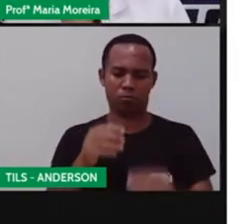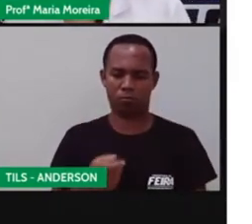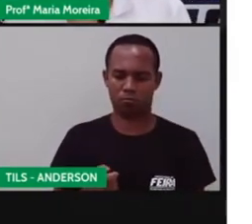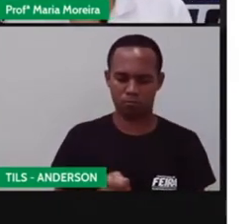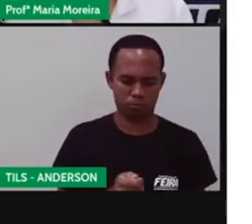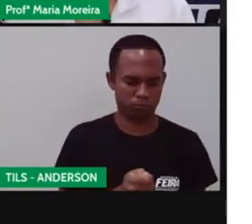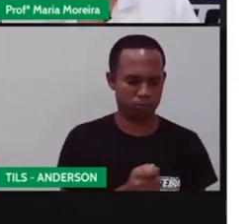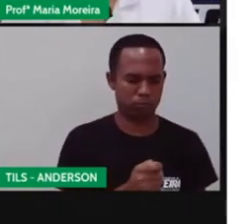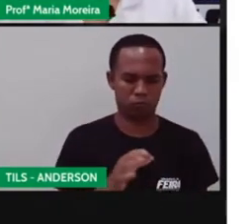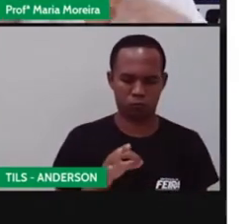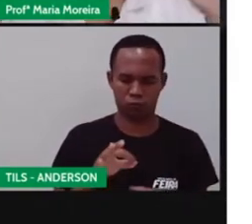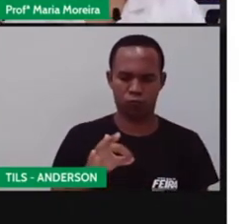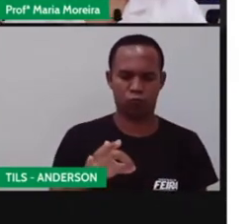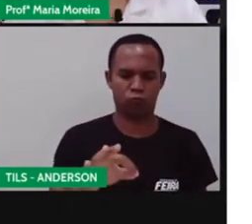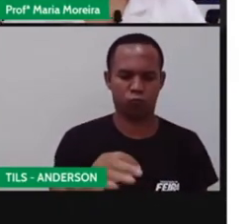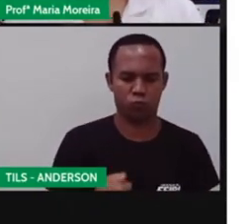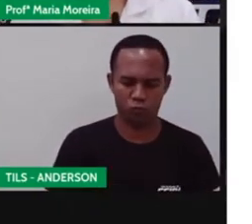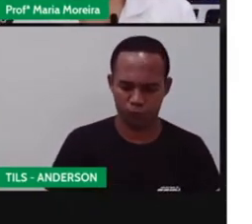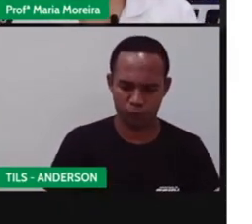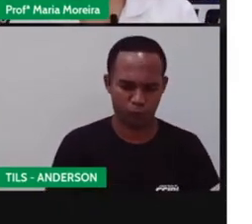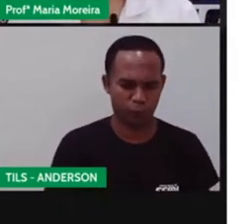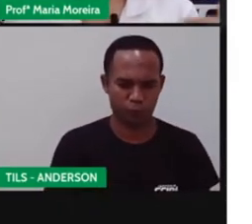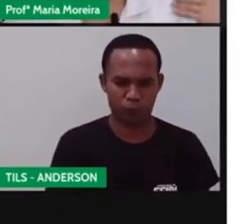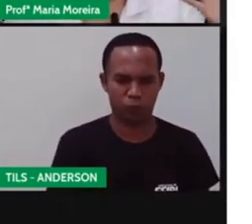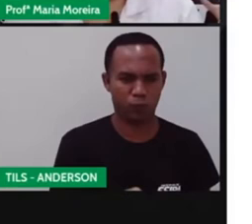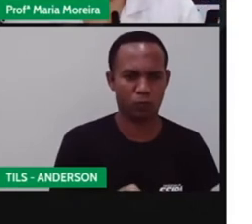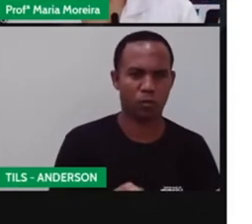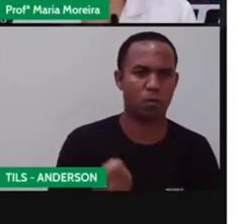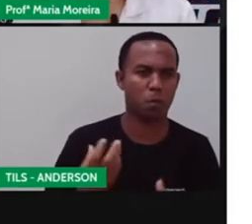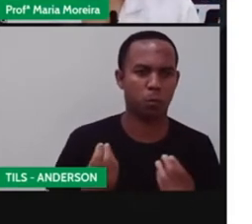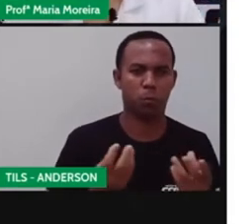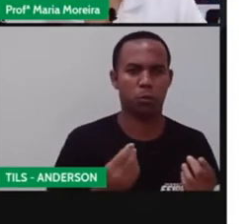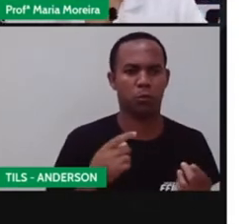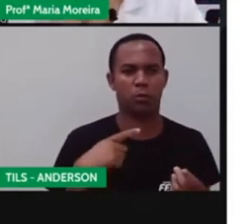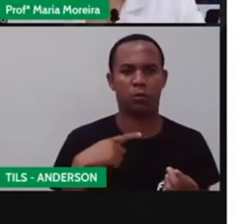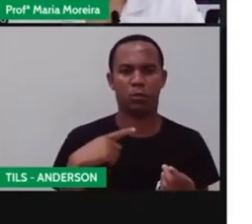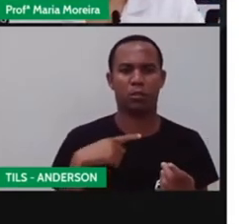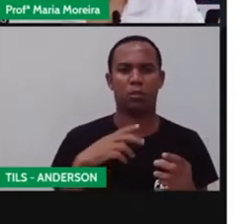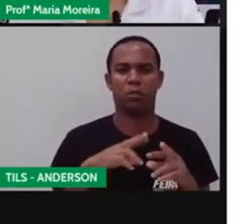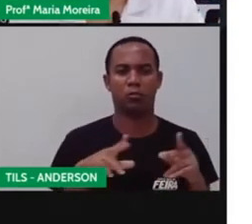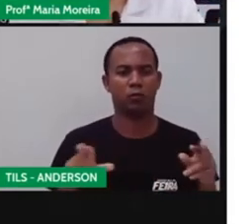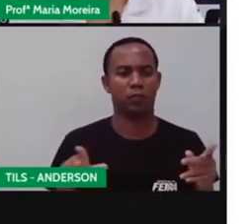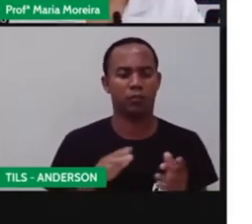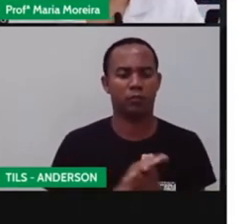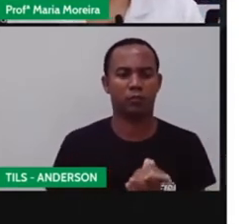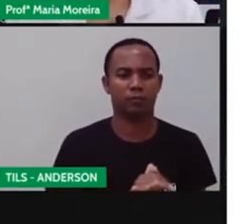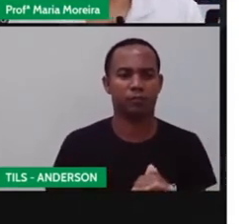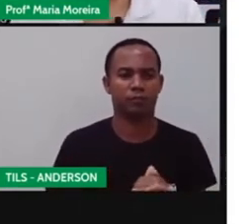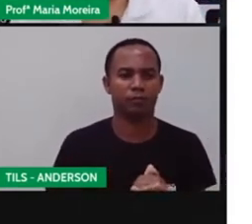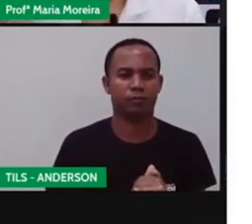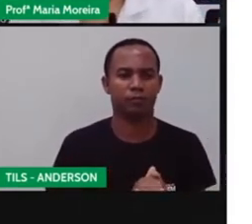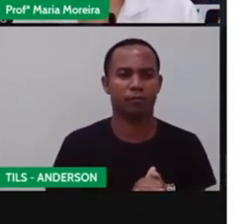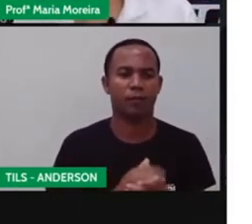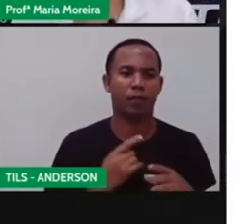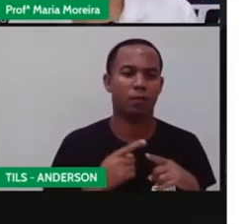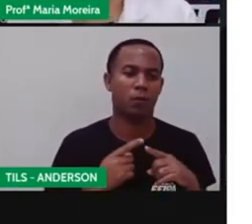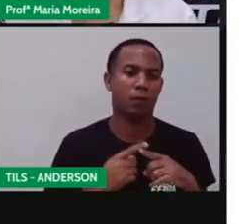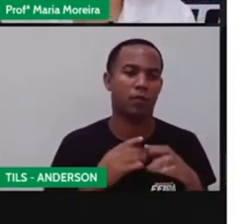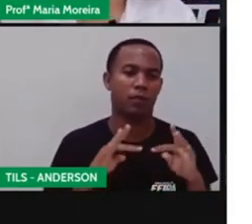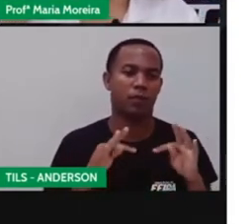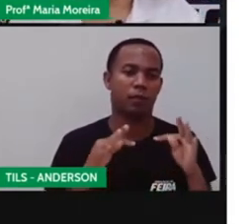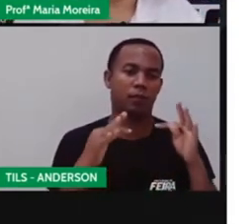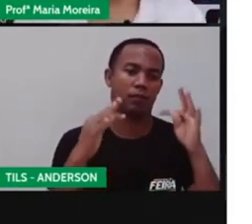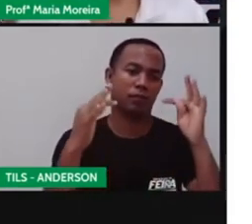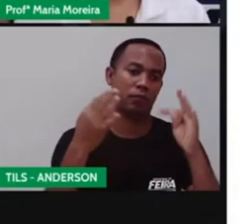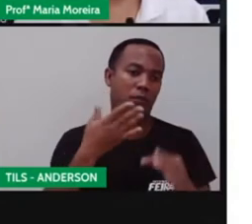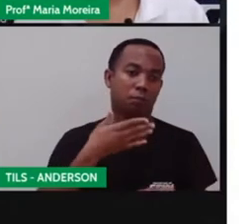preso com fio. Carrinhos que vão andar muito e muito aí, só com controle remoto, né? Porque a tecnologia está aí